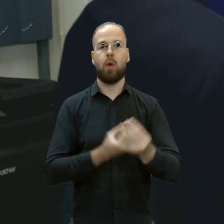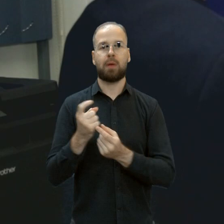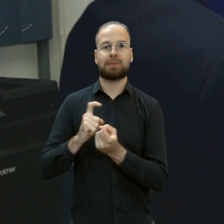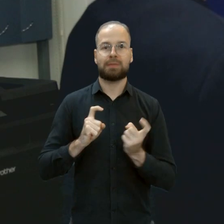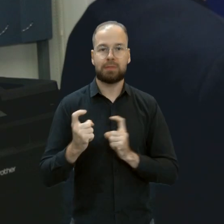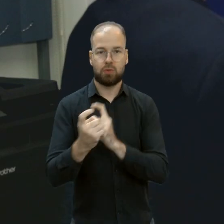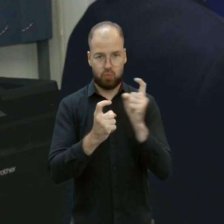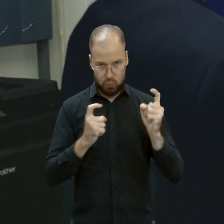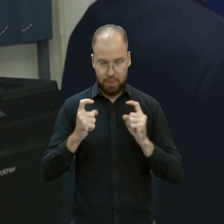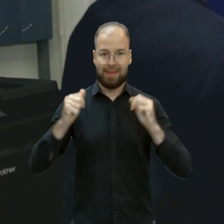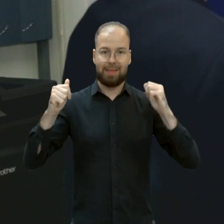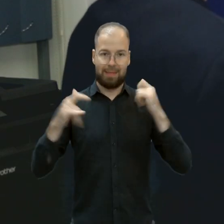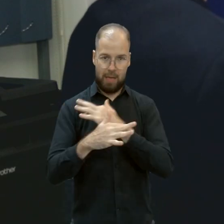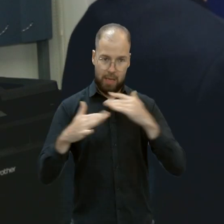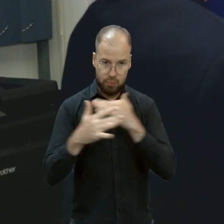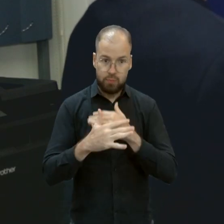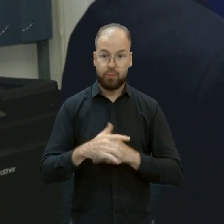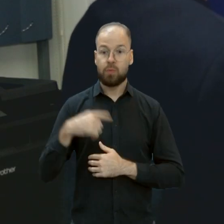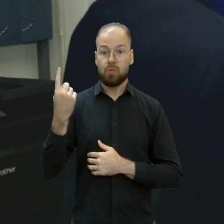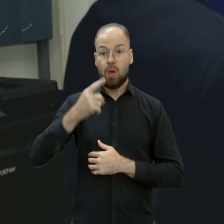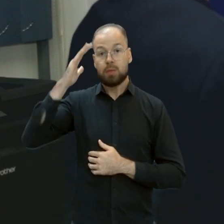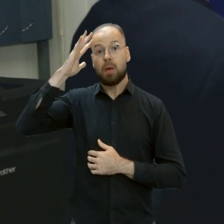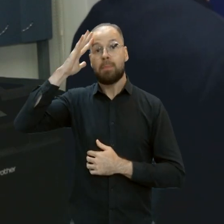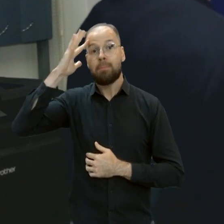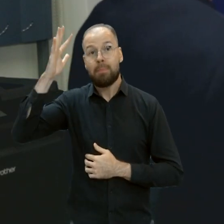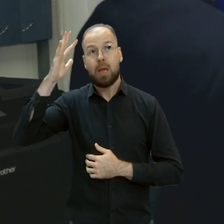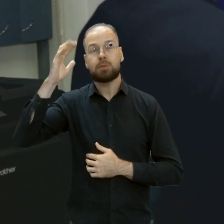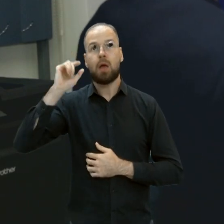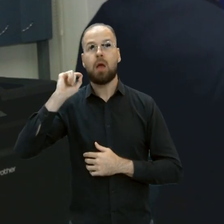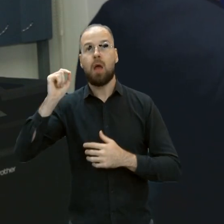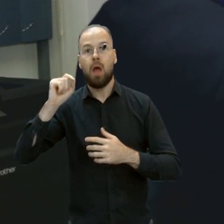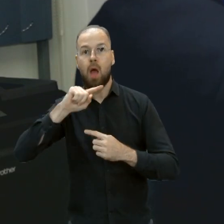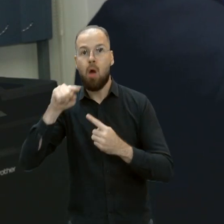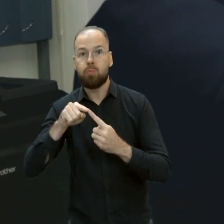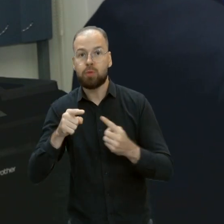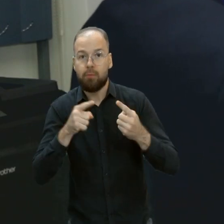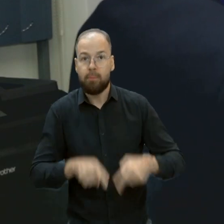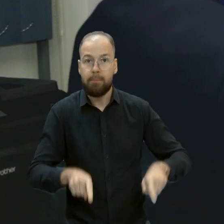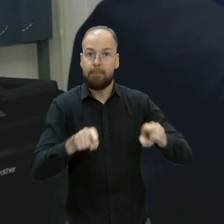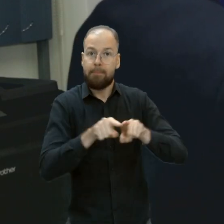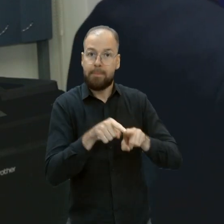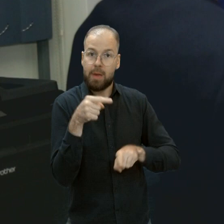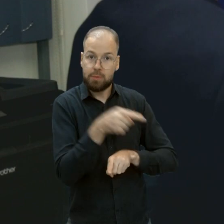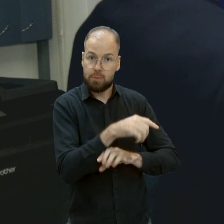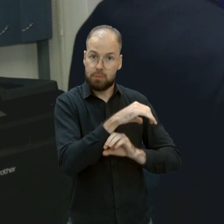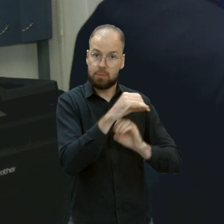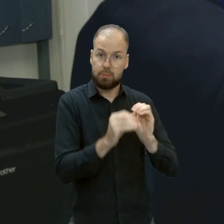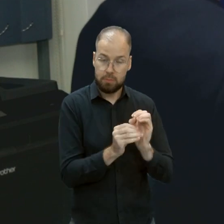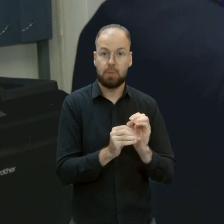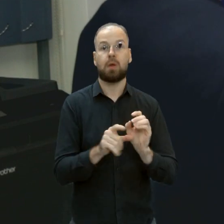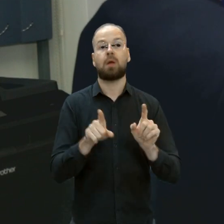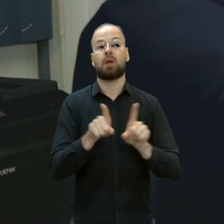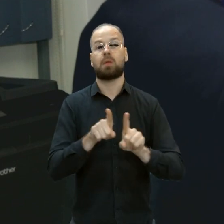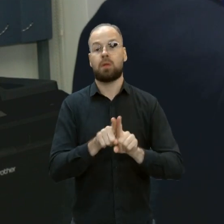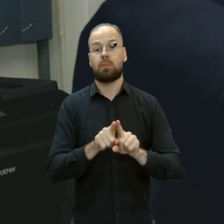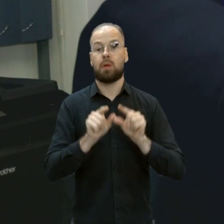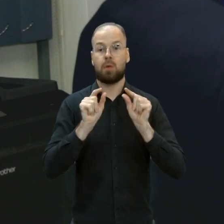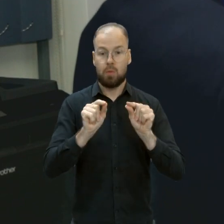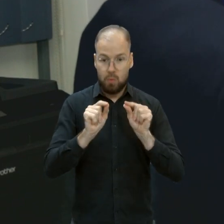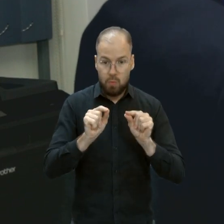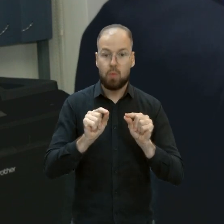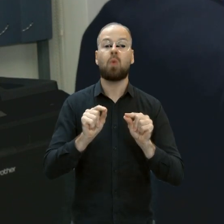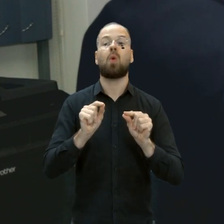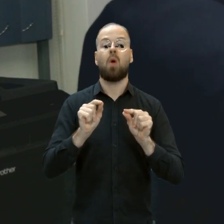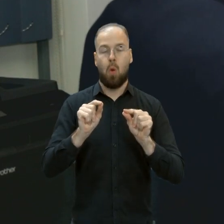quando nós pensamos na parceria com UFG, foi simplesmente na formação de novos quadros